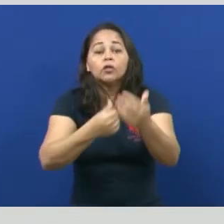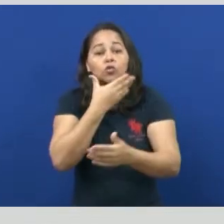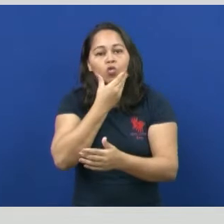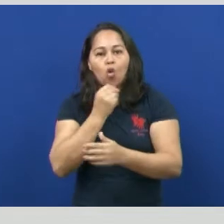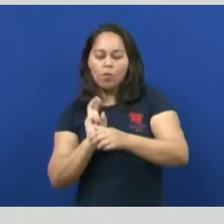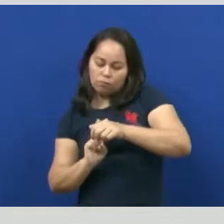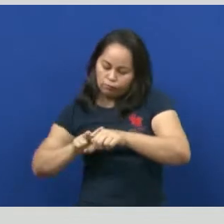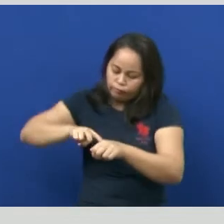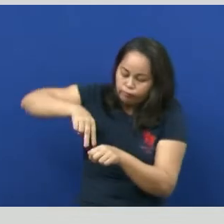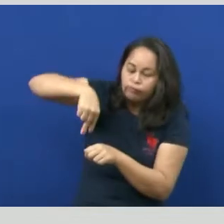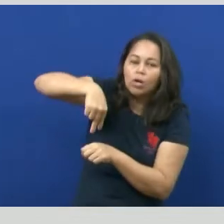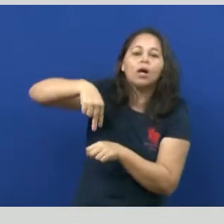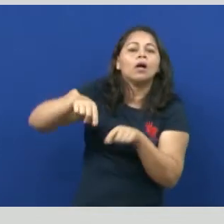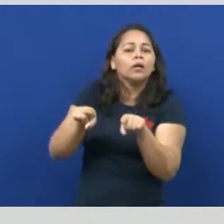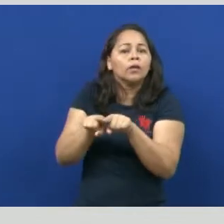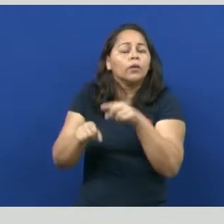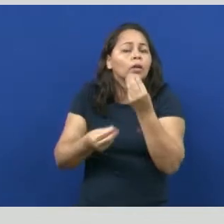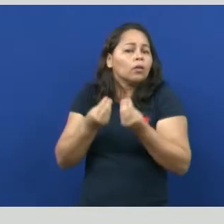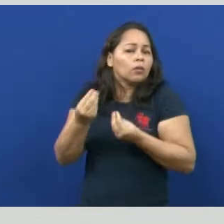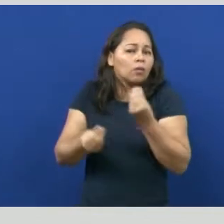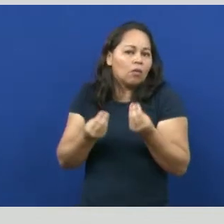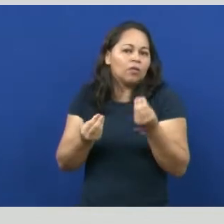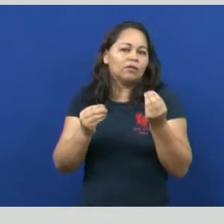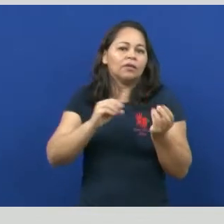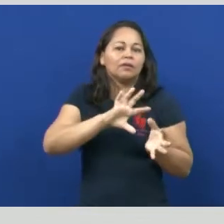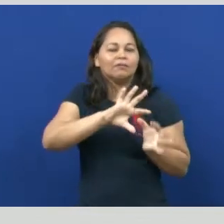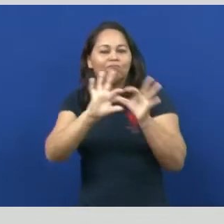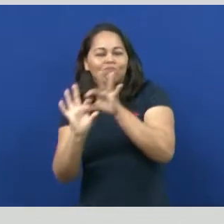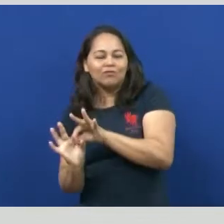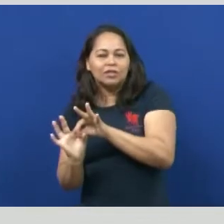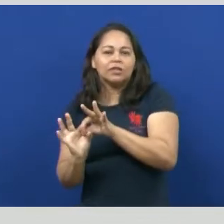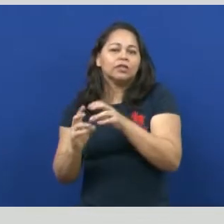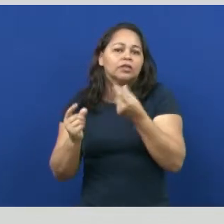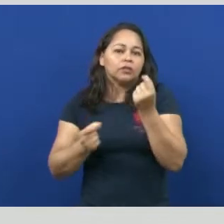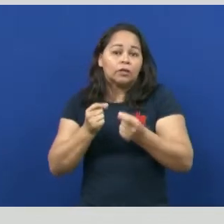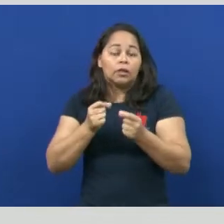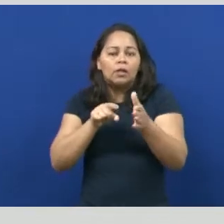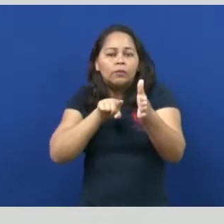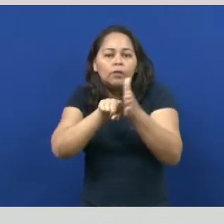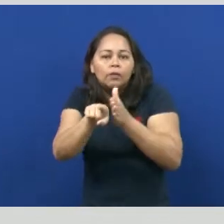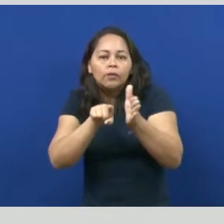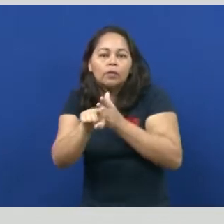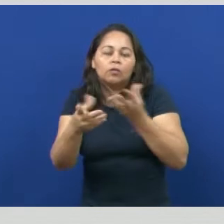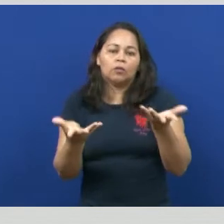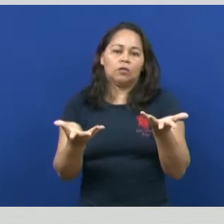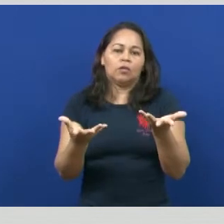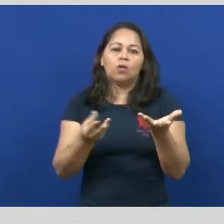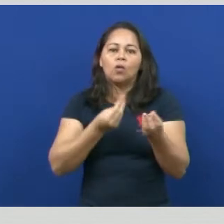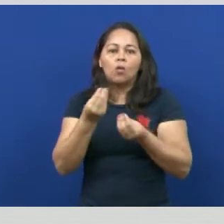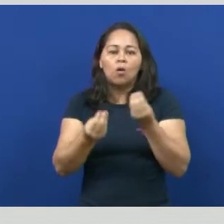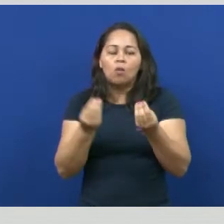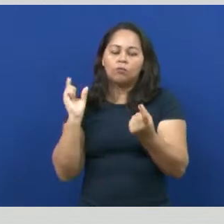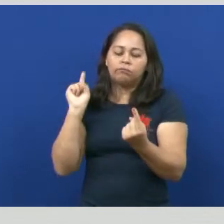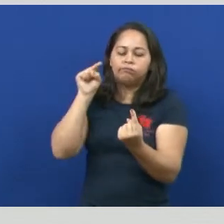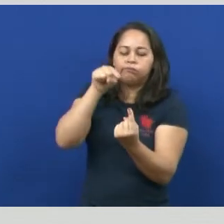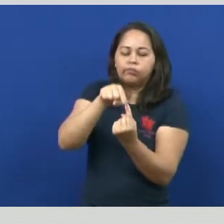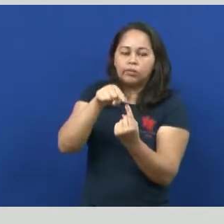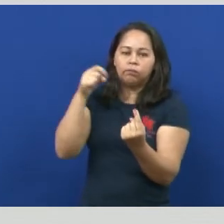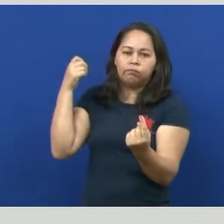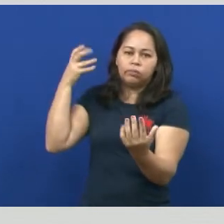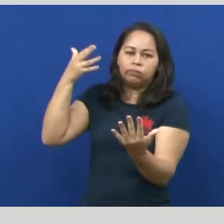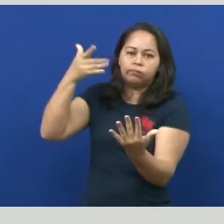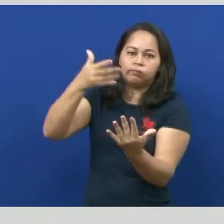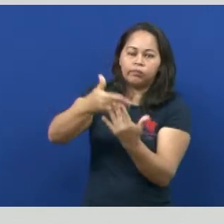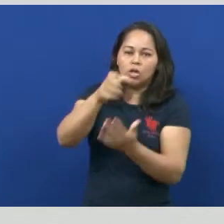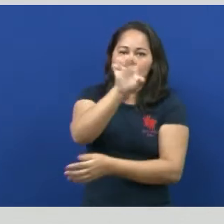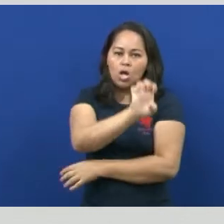na terra, e ela é um pouco contestada porque é uma divisão que se baseia nos marcos históricos da